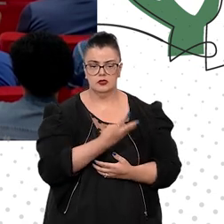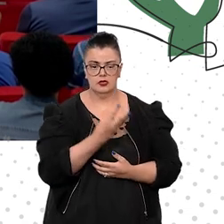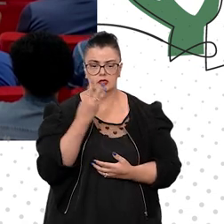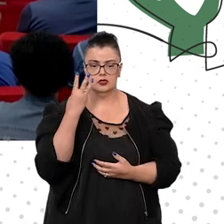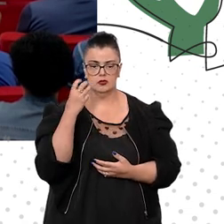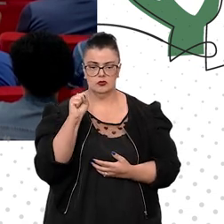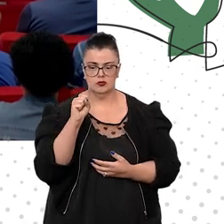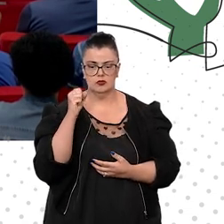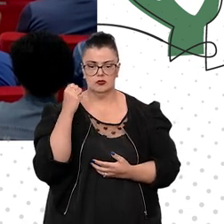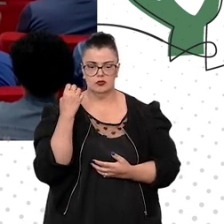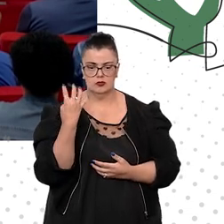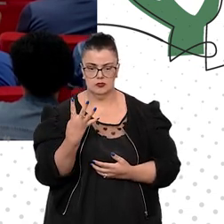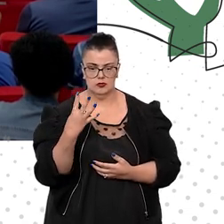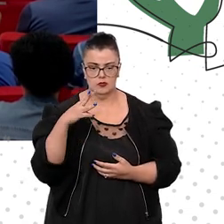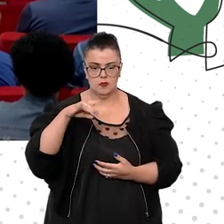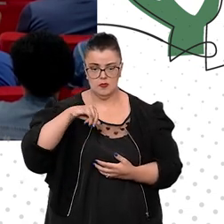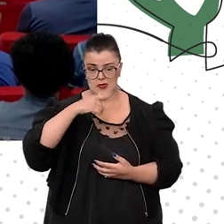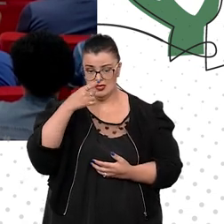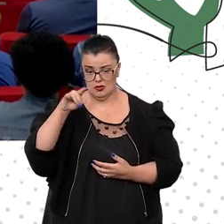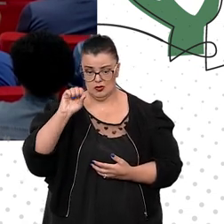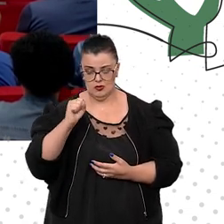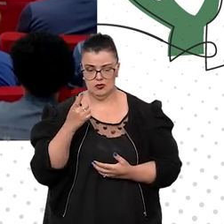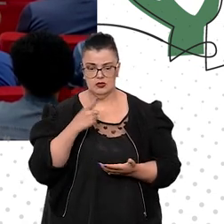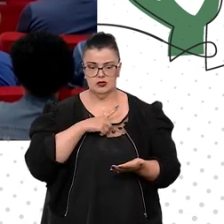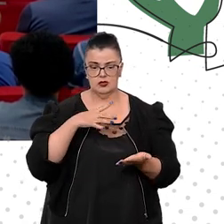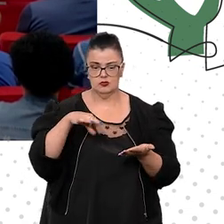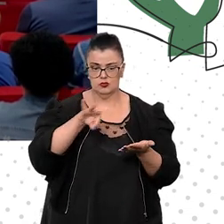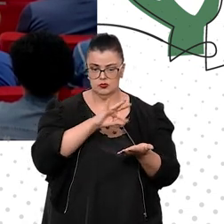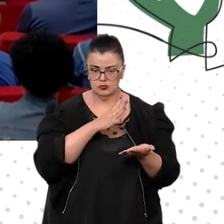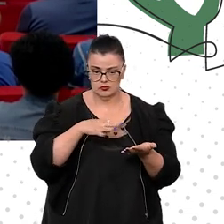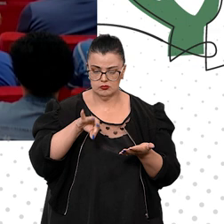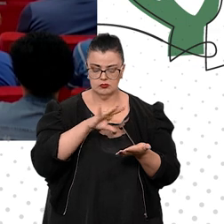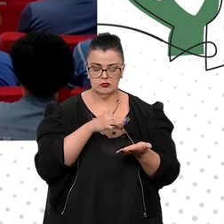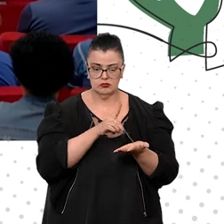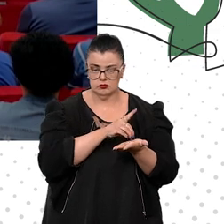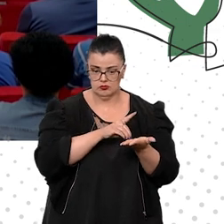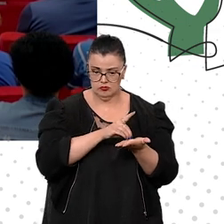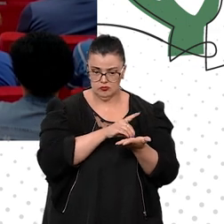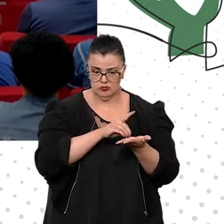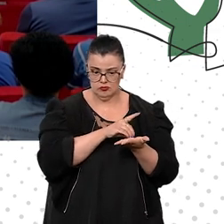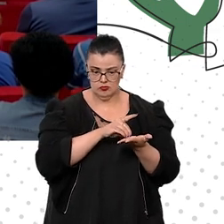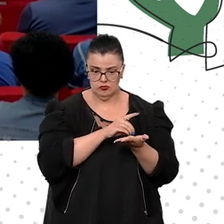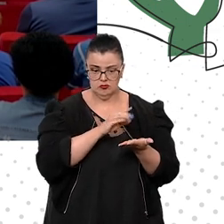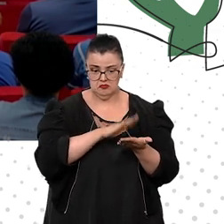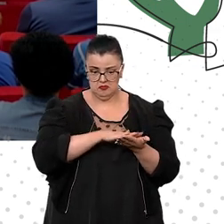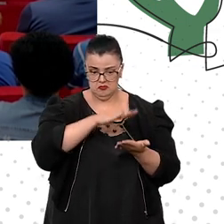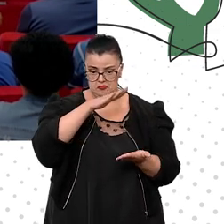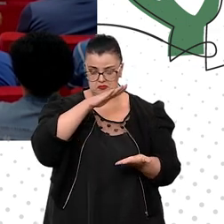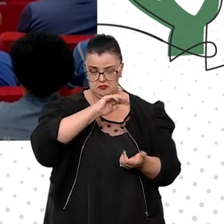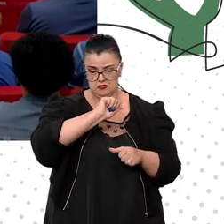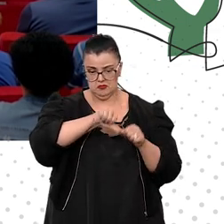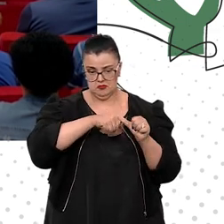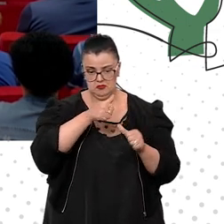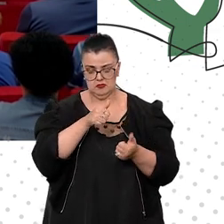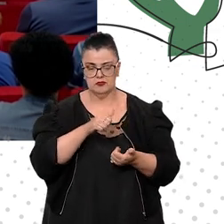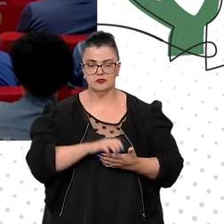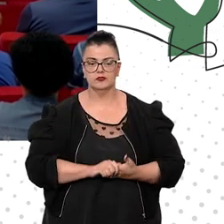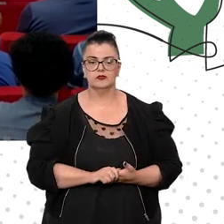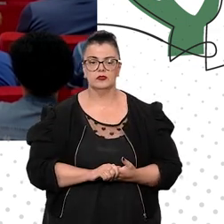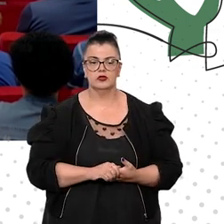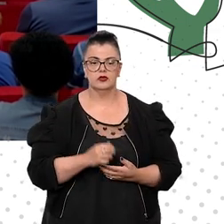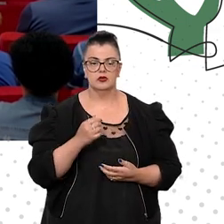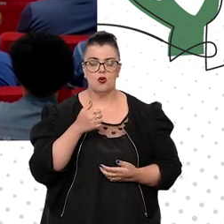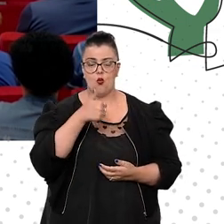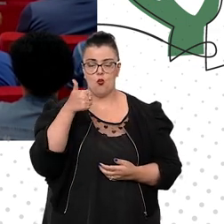384 milhões de páginas digitalizadas. Quando nós falamos em um milhão de